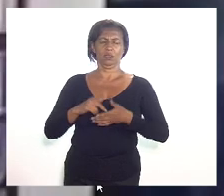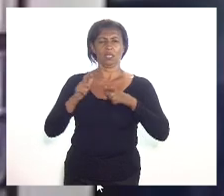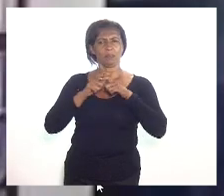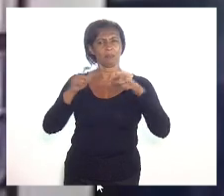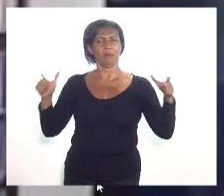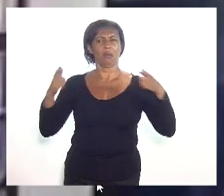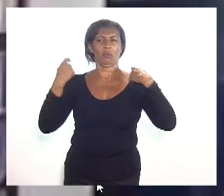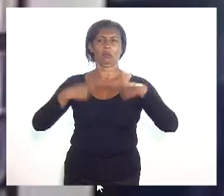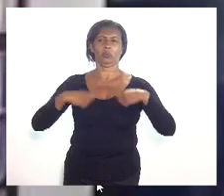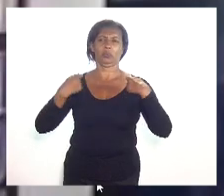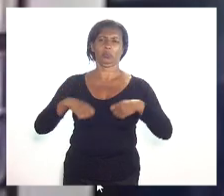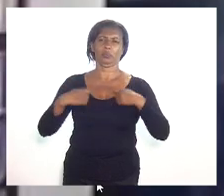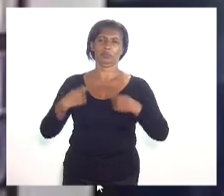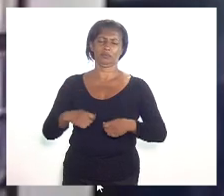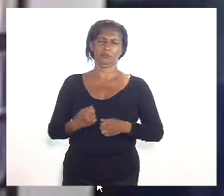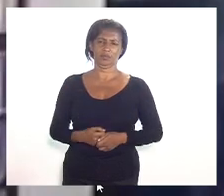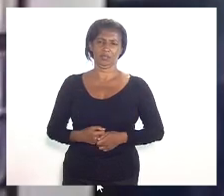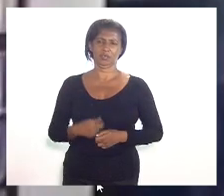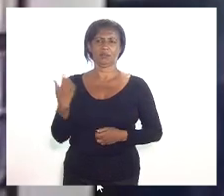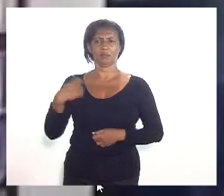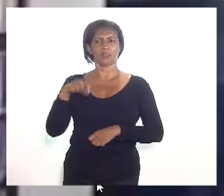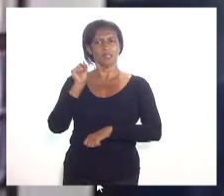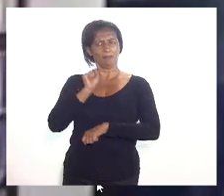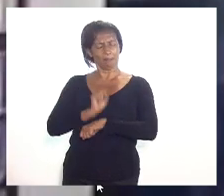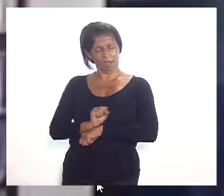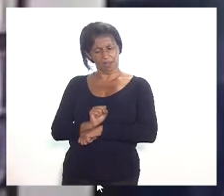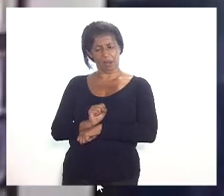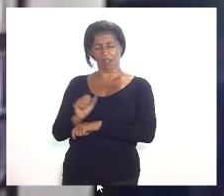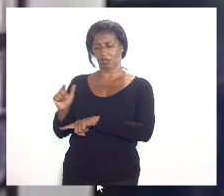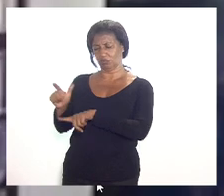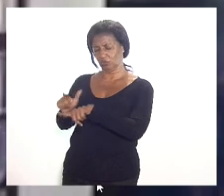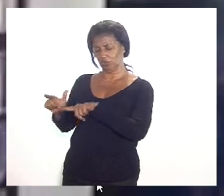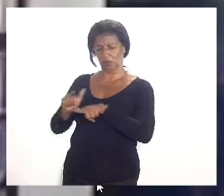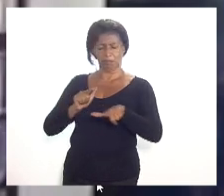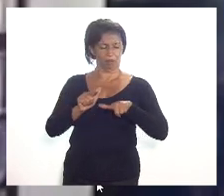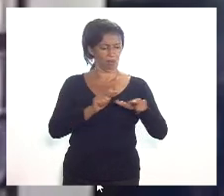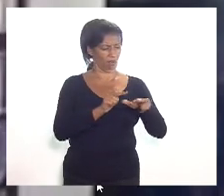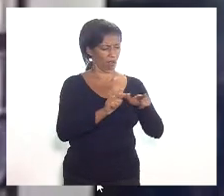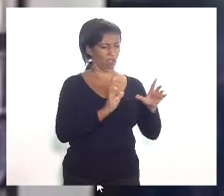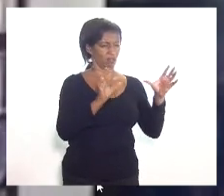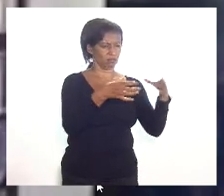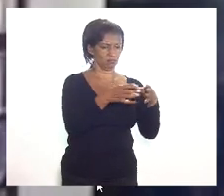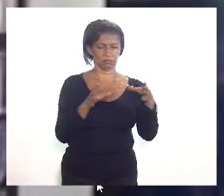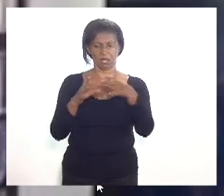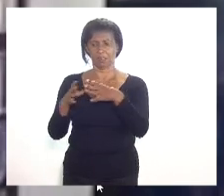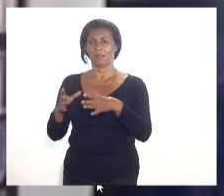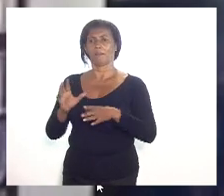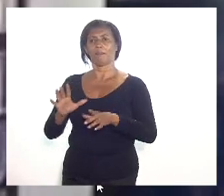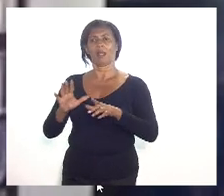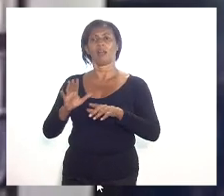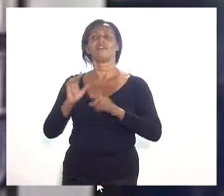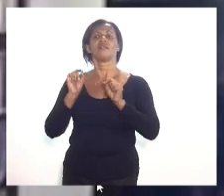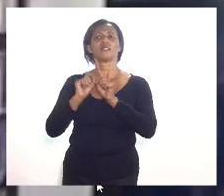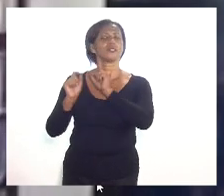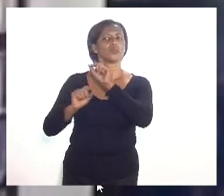necessidade temos que parar atividades entendeu para salvar vidas